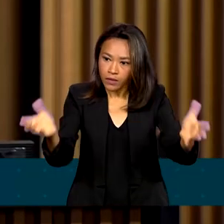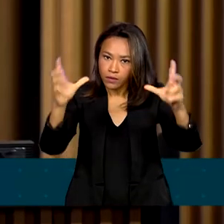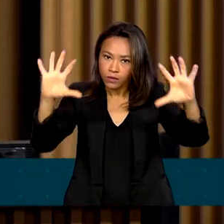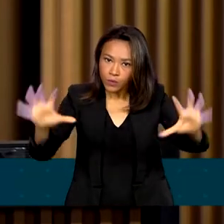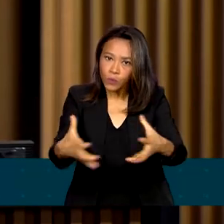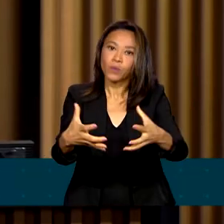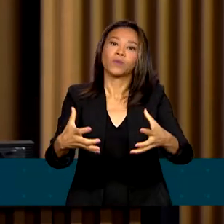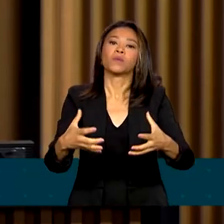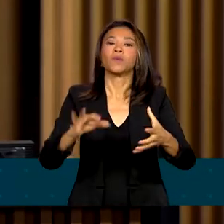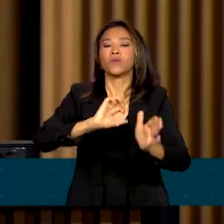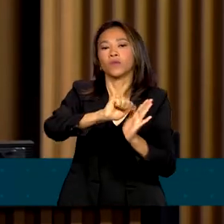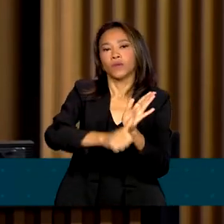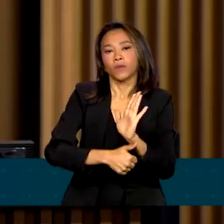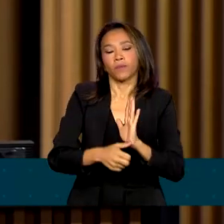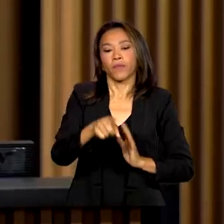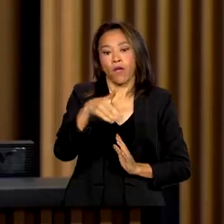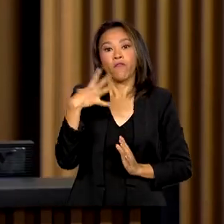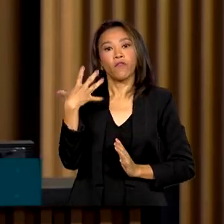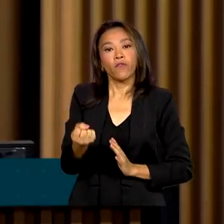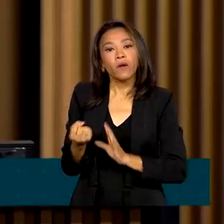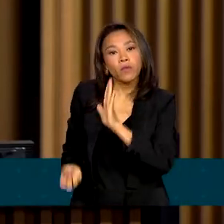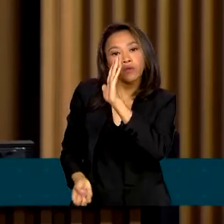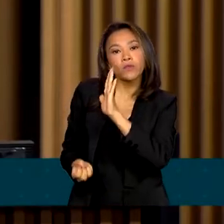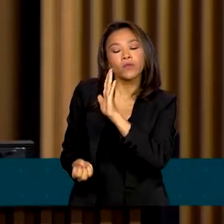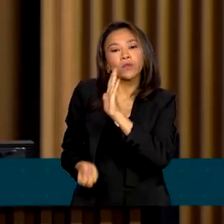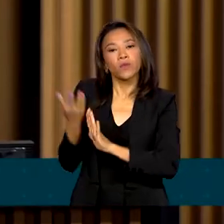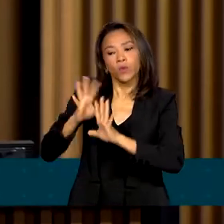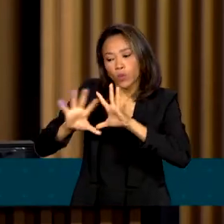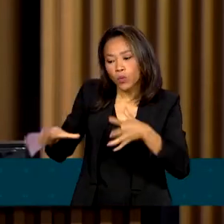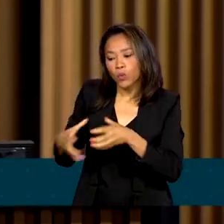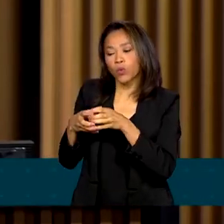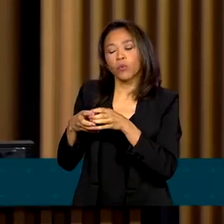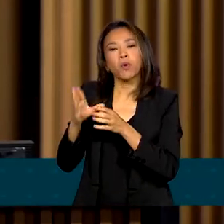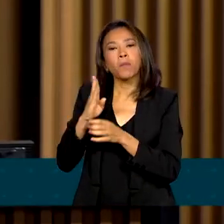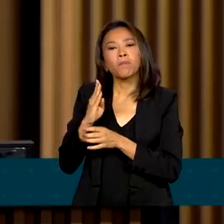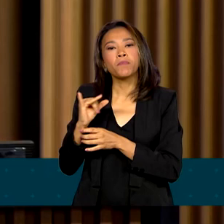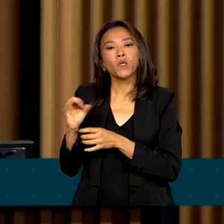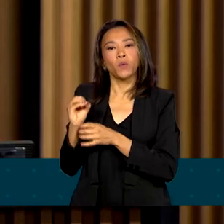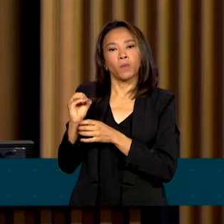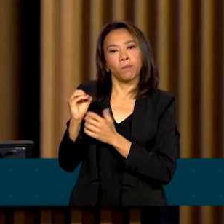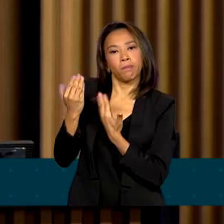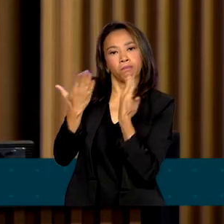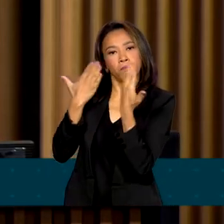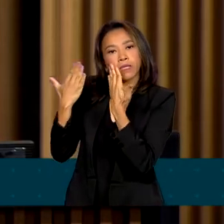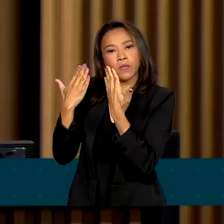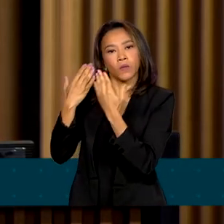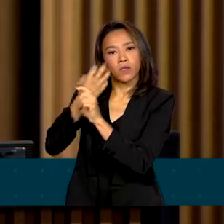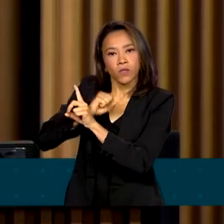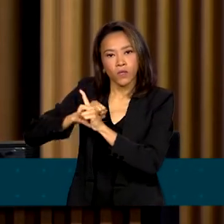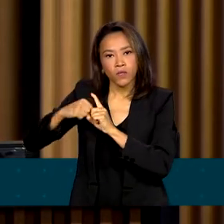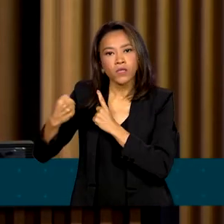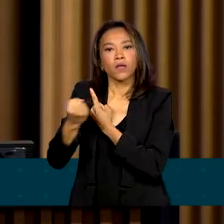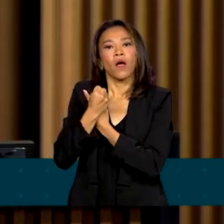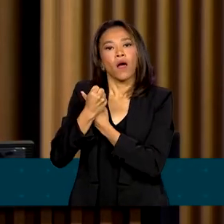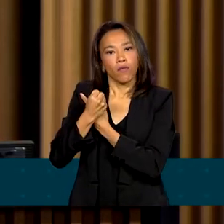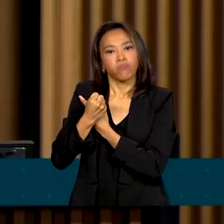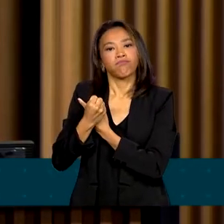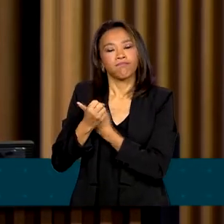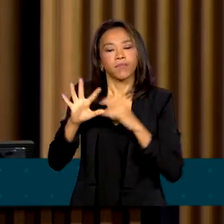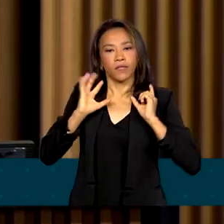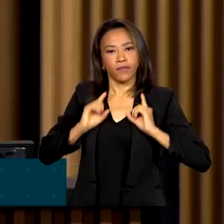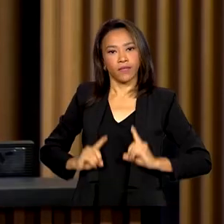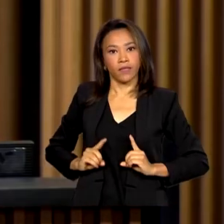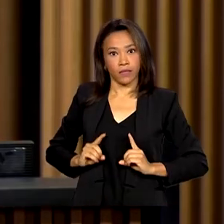restituir o grupo de trabalho que vai regulamentar a avaliação biopsicossocial da deficiência, dentro da perspectiva de